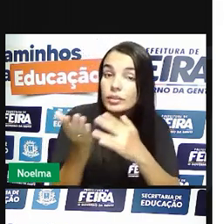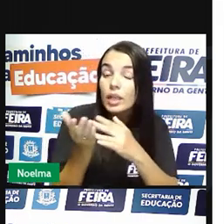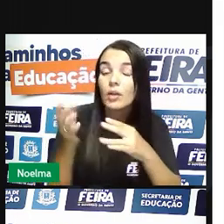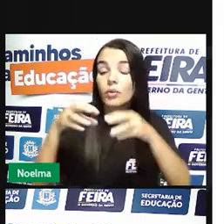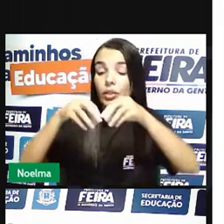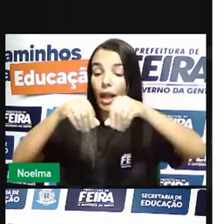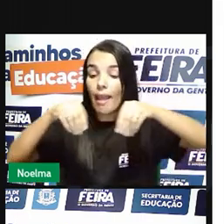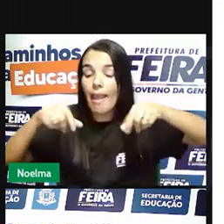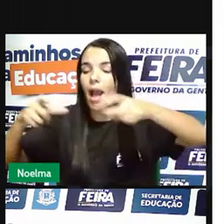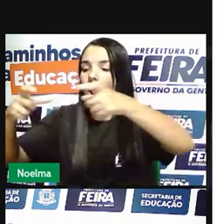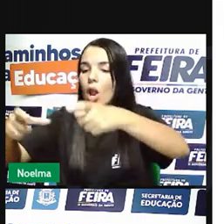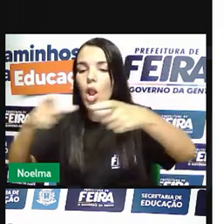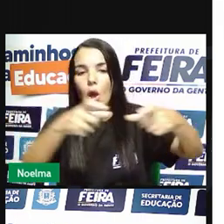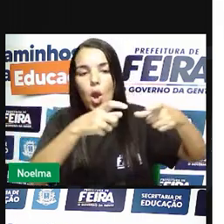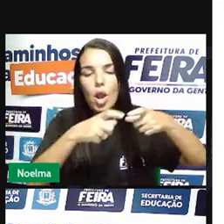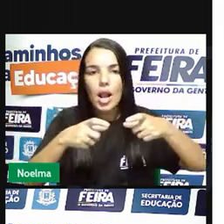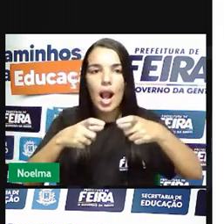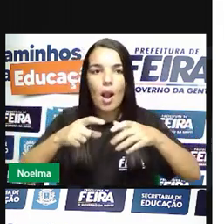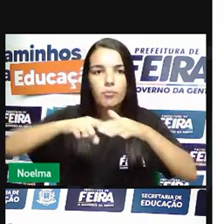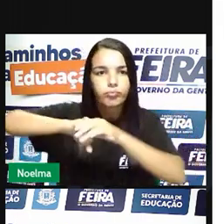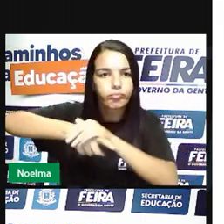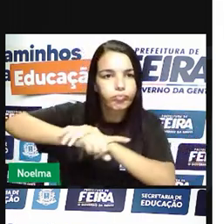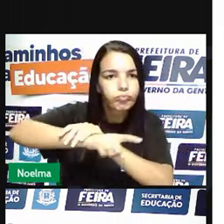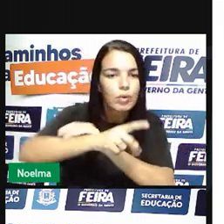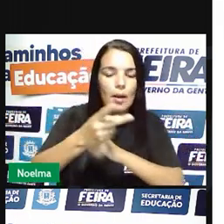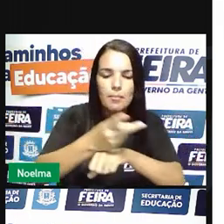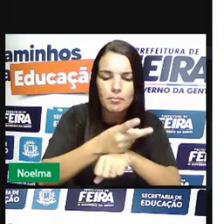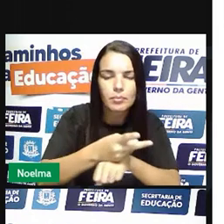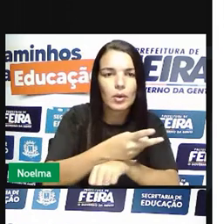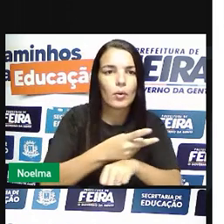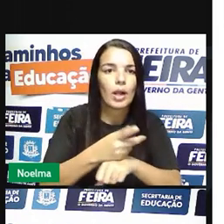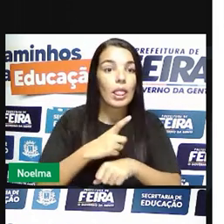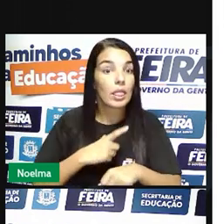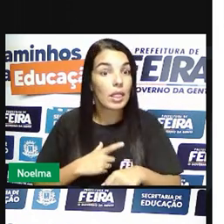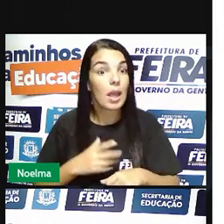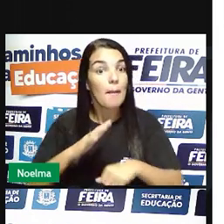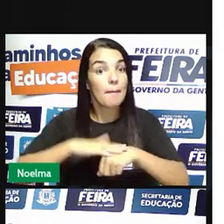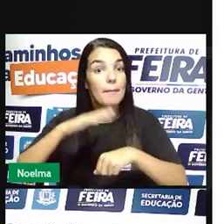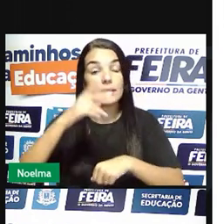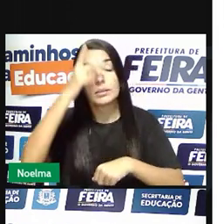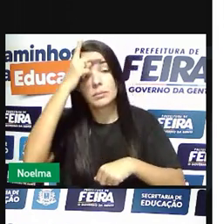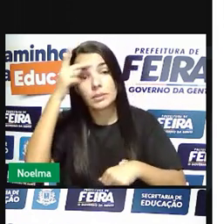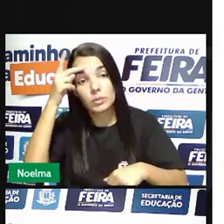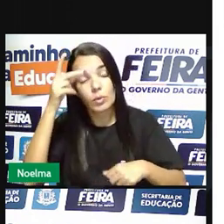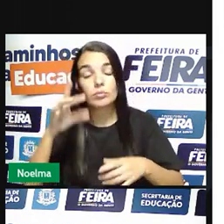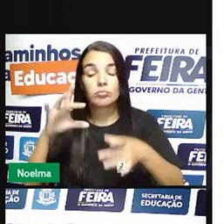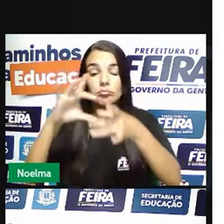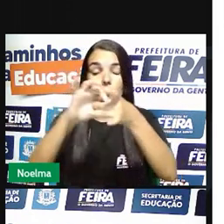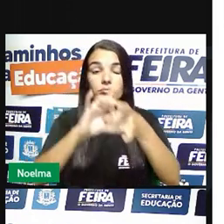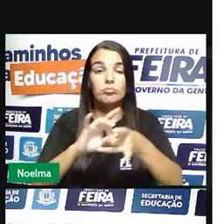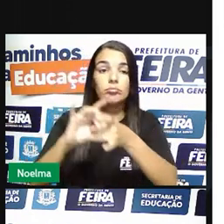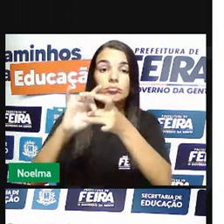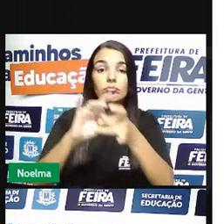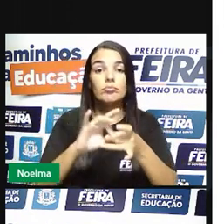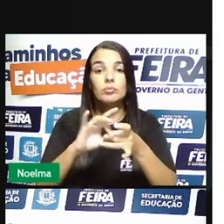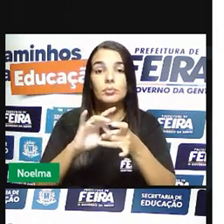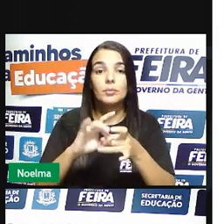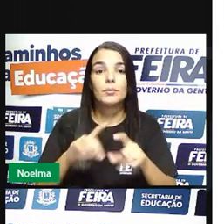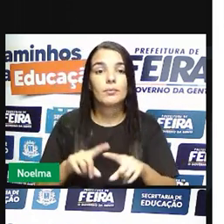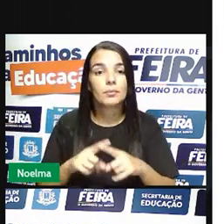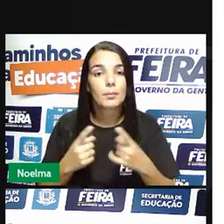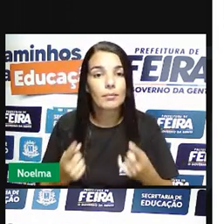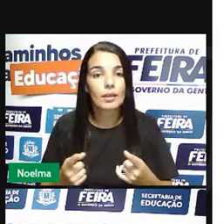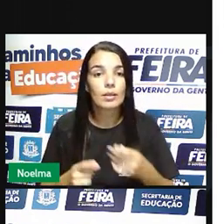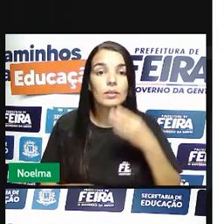de locais onde eram explorados, né? Tinha mais gente envolvida naquilo ali. Nesse caso, na